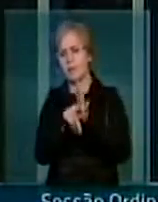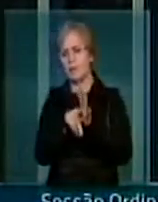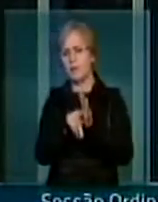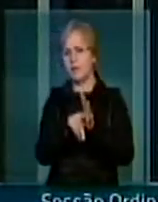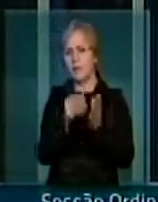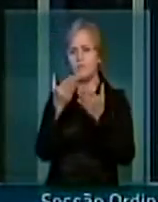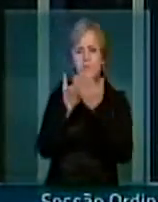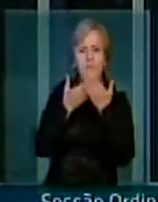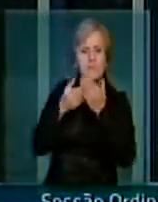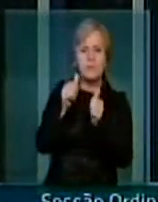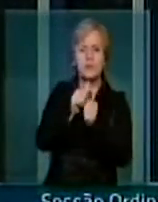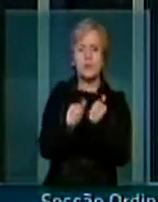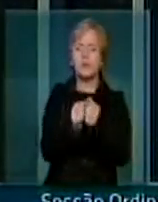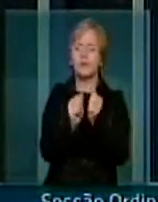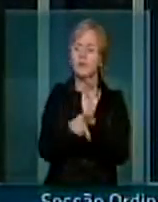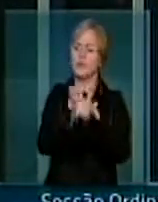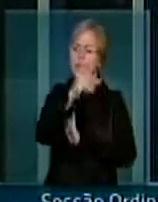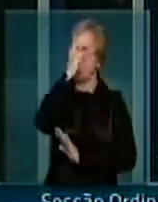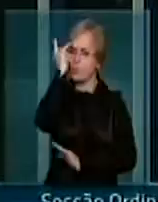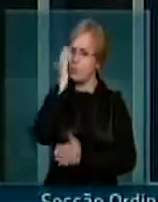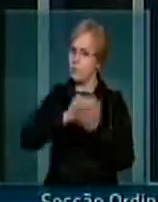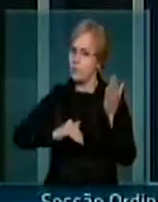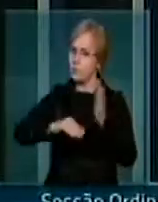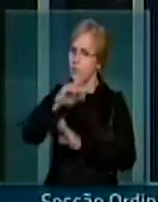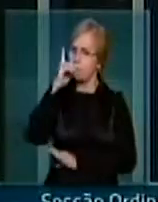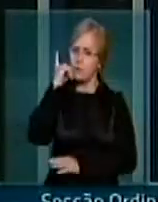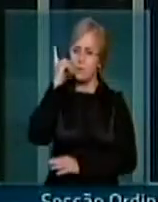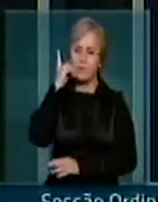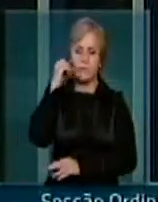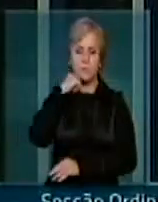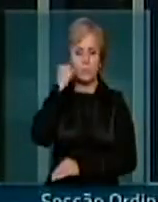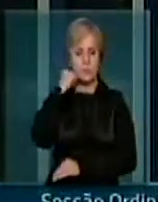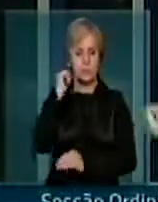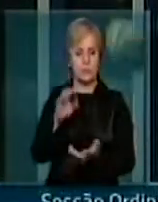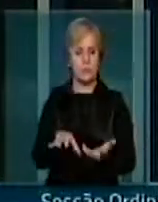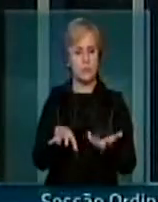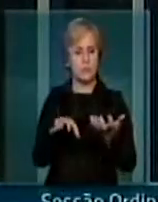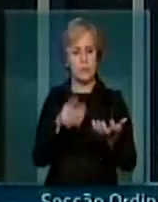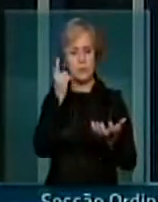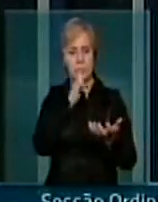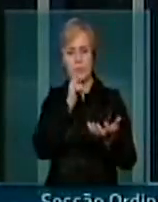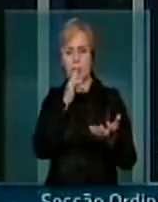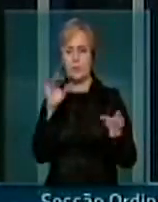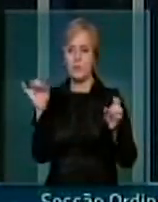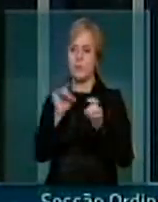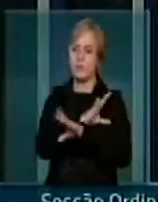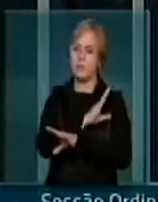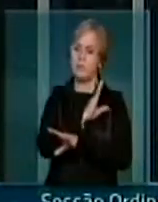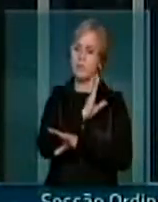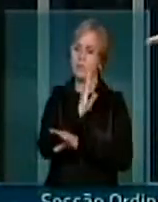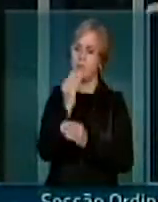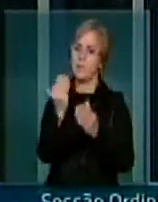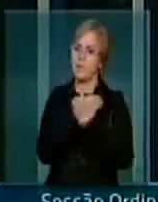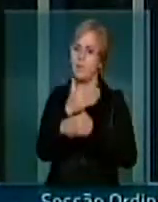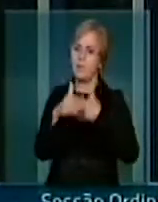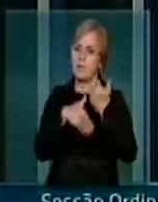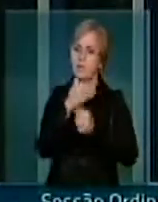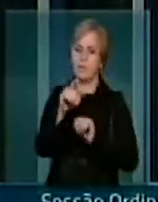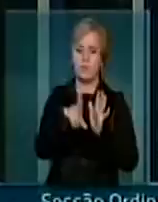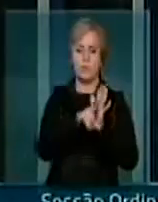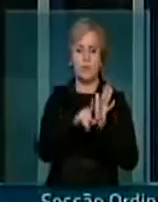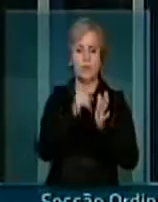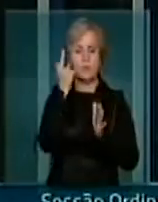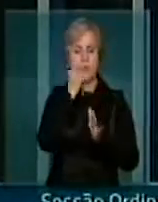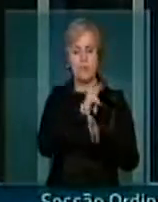dos senhores integrantes do Congresso Nacional para concluirmos esse processo legislativo e instituirmos definitivamente os